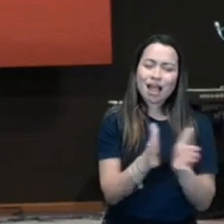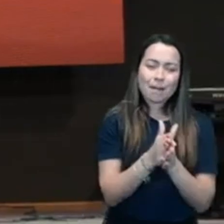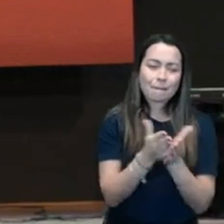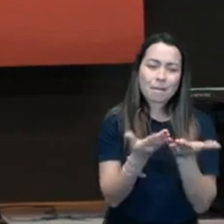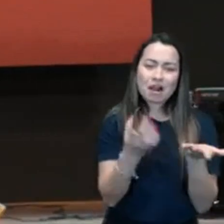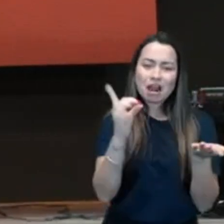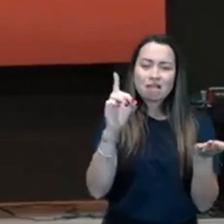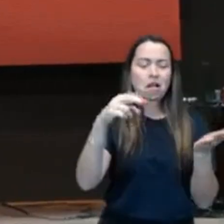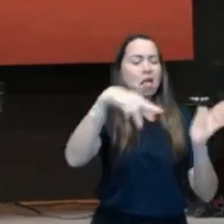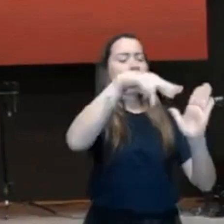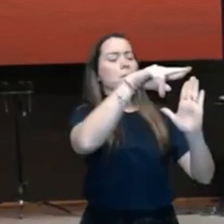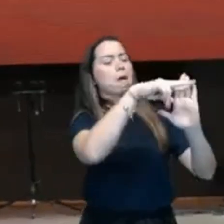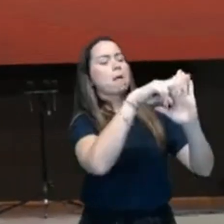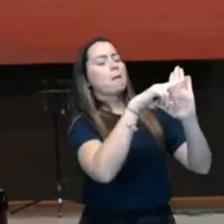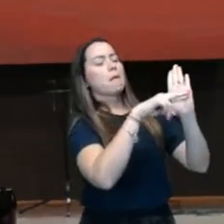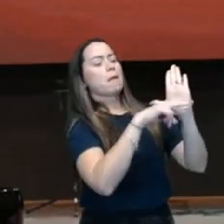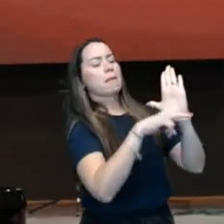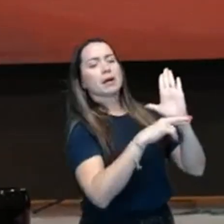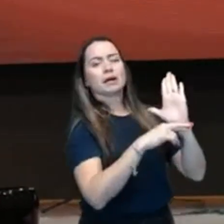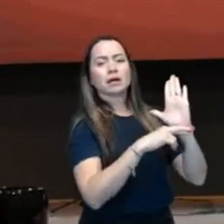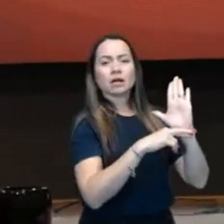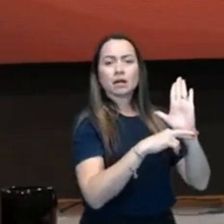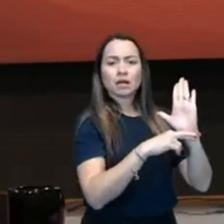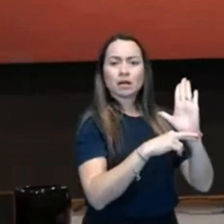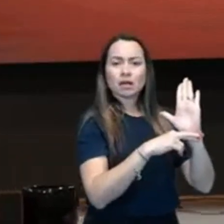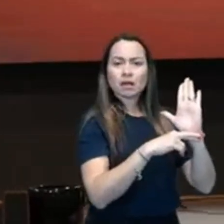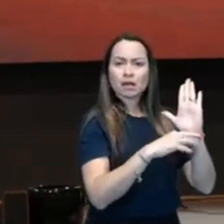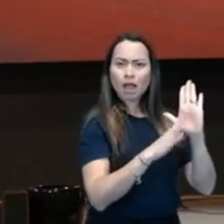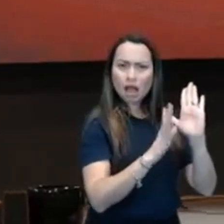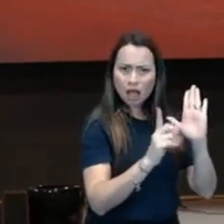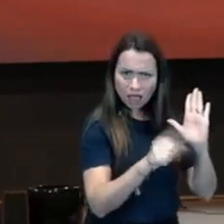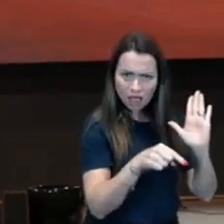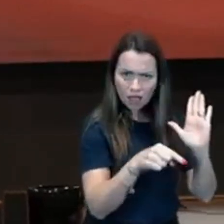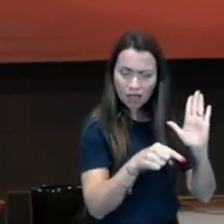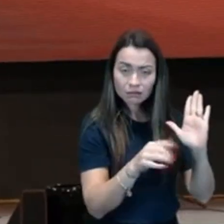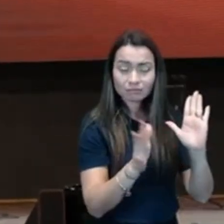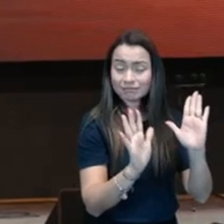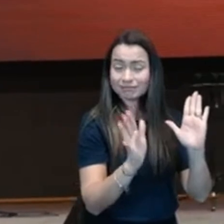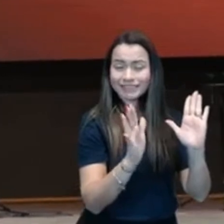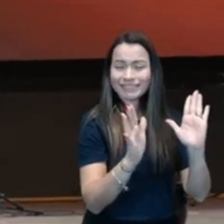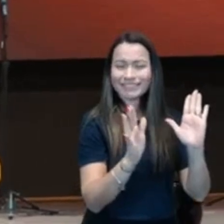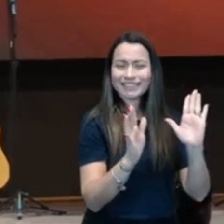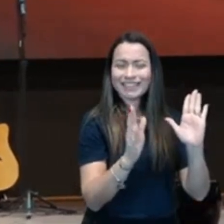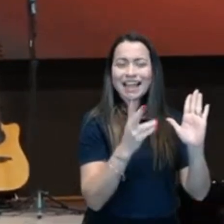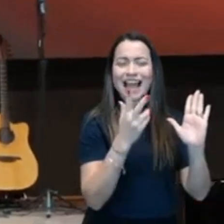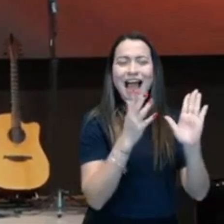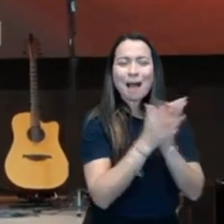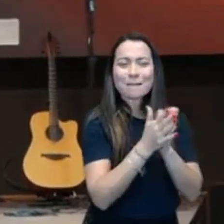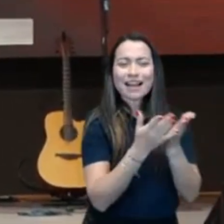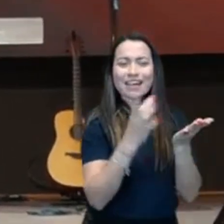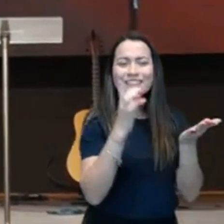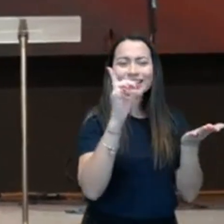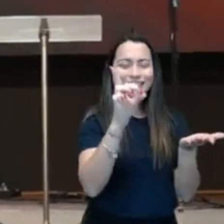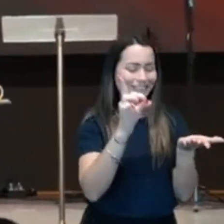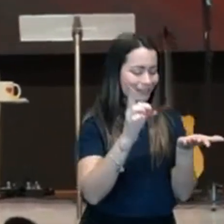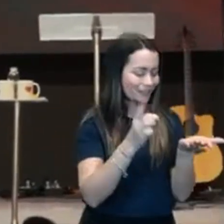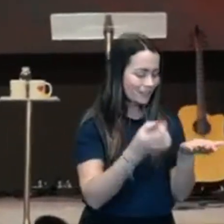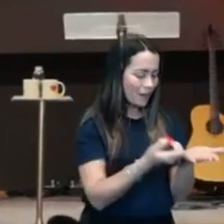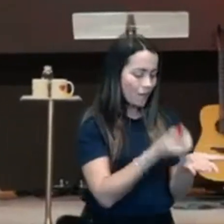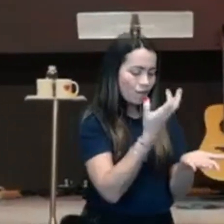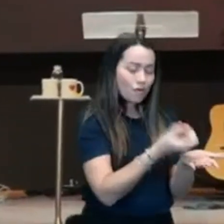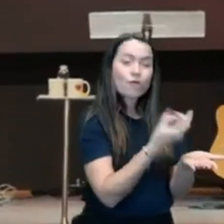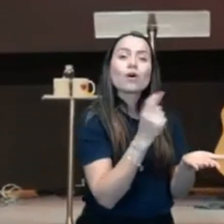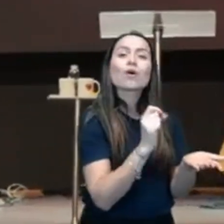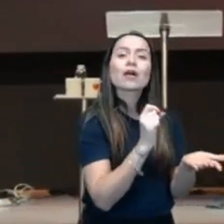de regras, a Bíblia é uma carta de amor, as palavras de Jesus não são pesadas, o farto de Jesus não é pesado, o julgo de Jesus não é